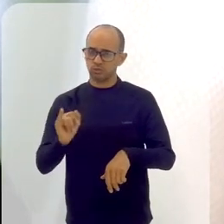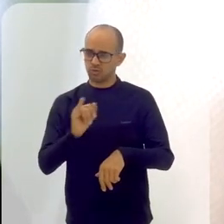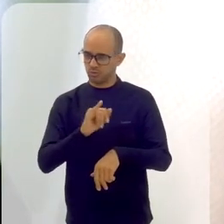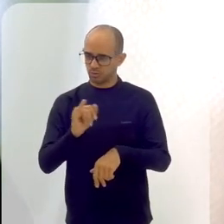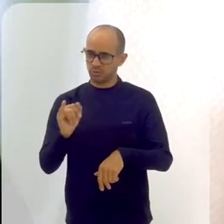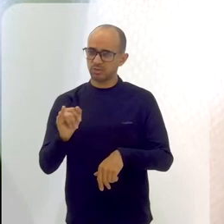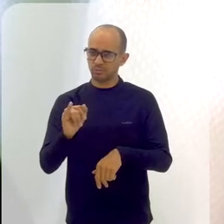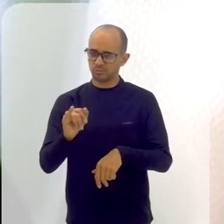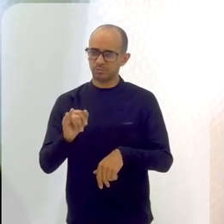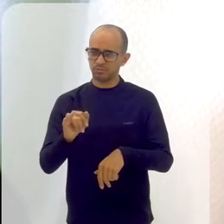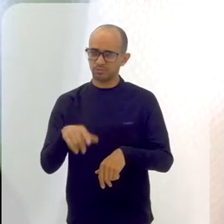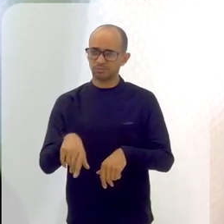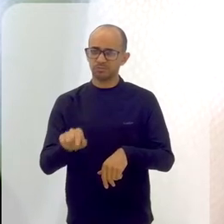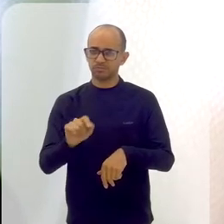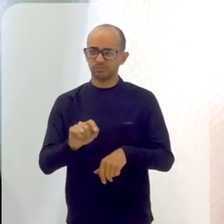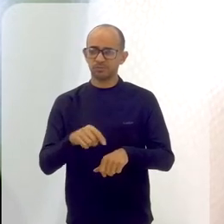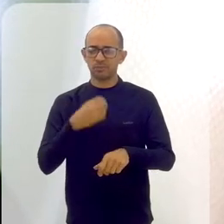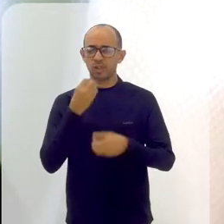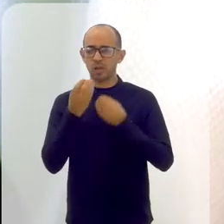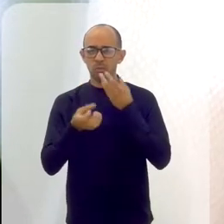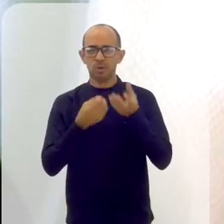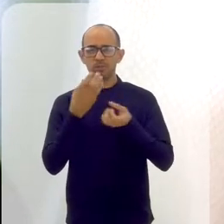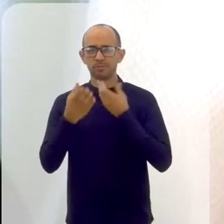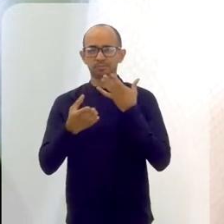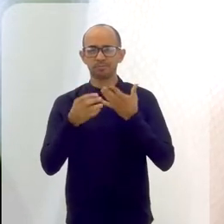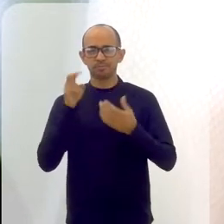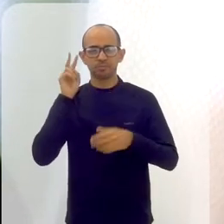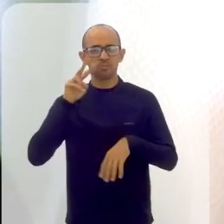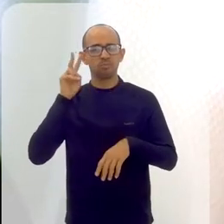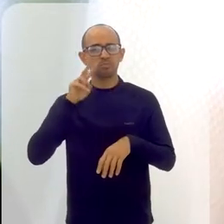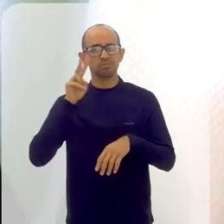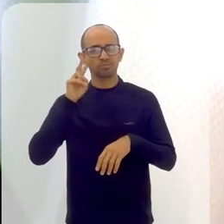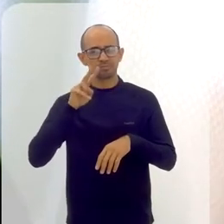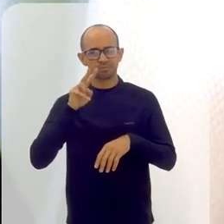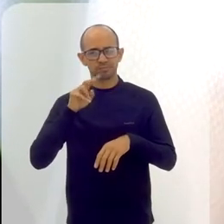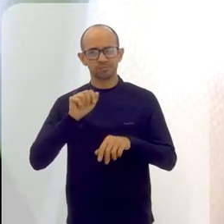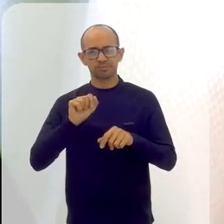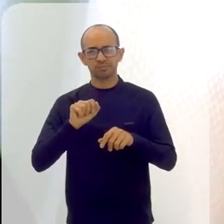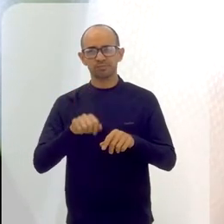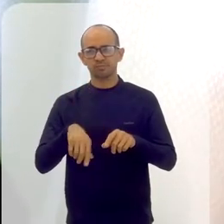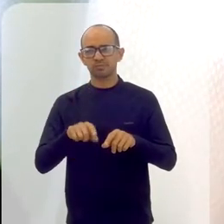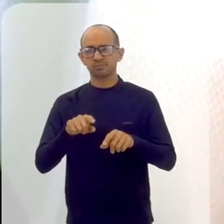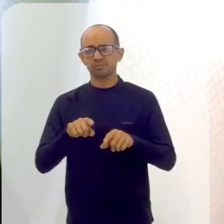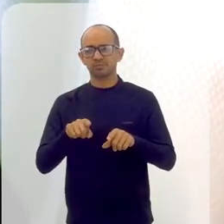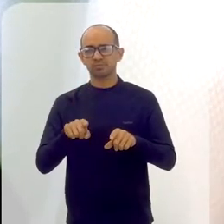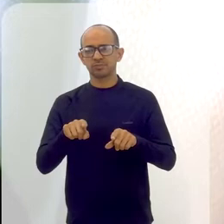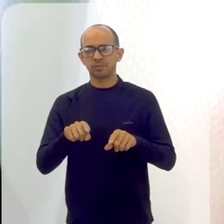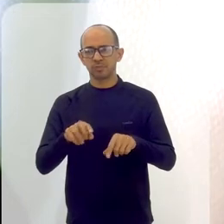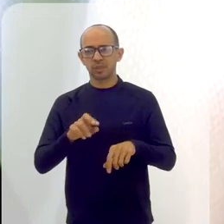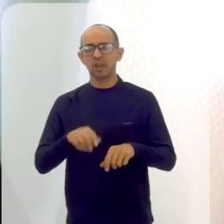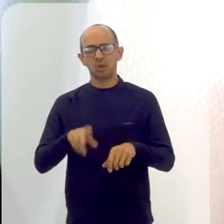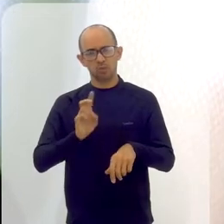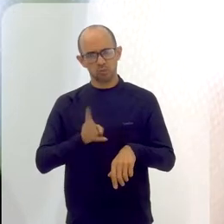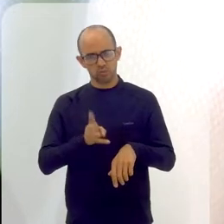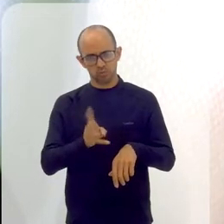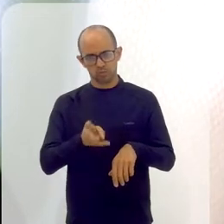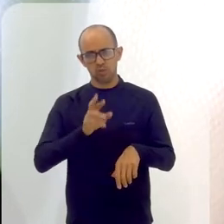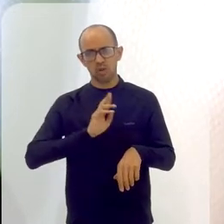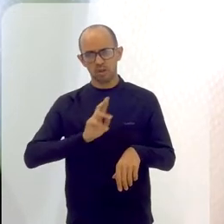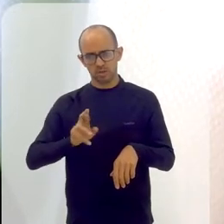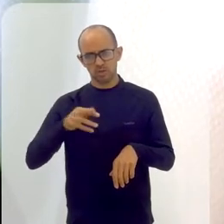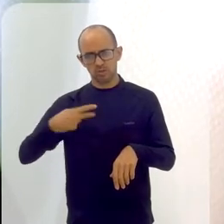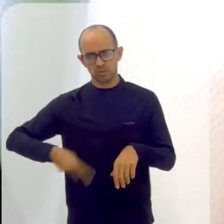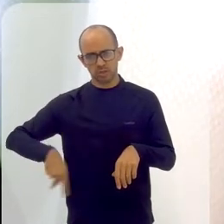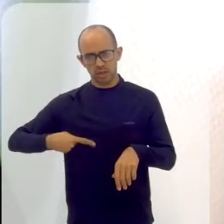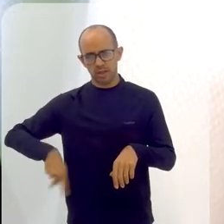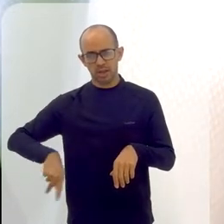escritora, né? Ela também virou uma contadora de histórias a partir disso. Ela continua seguindo a religião dela, é óbvio,